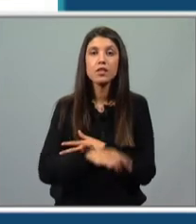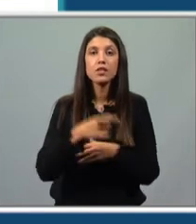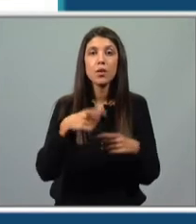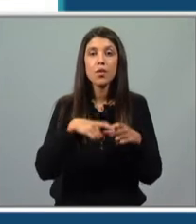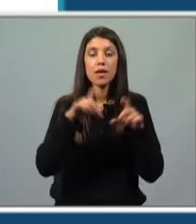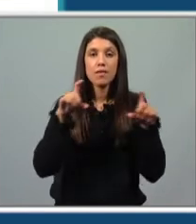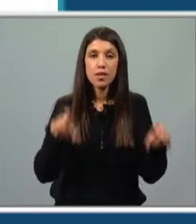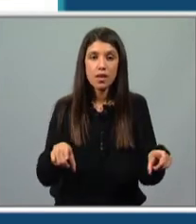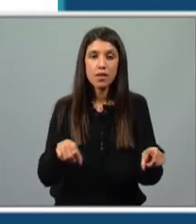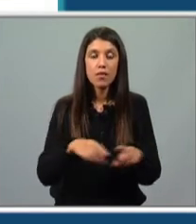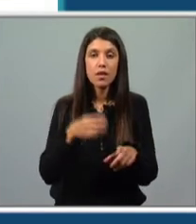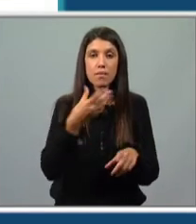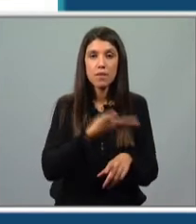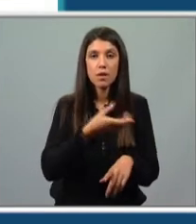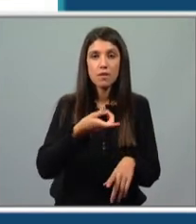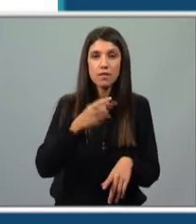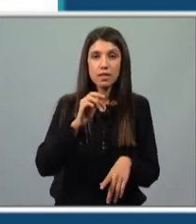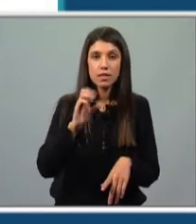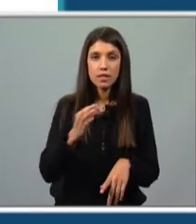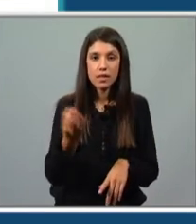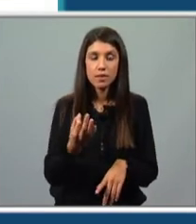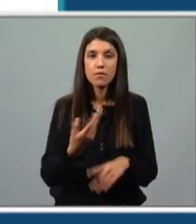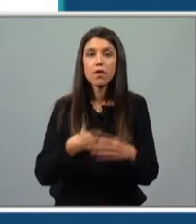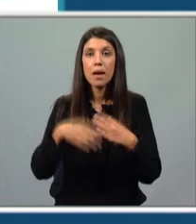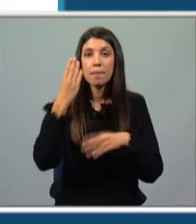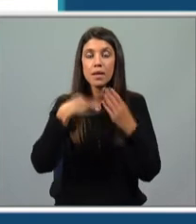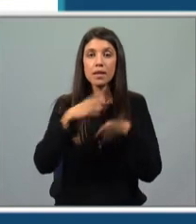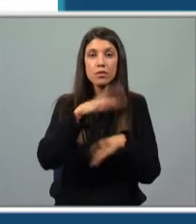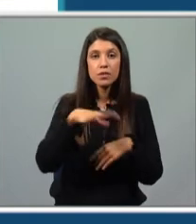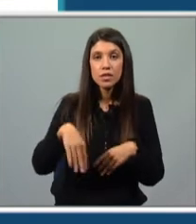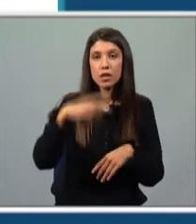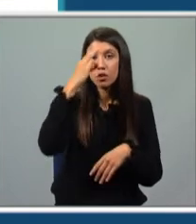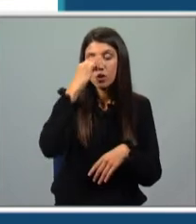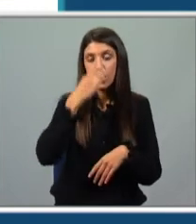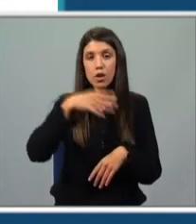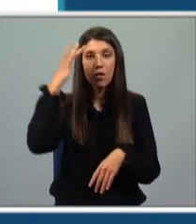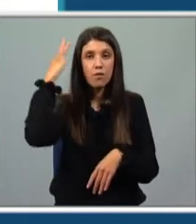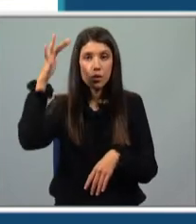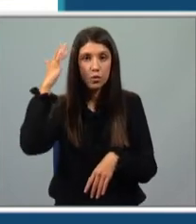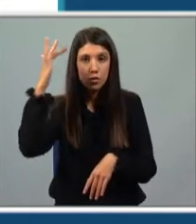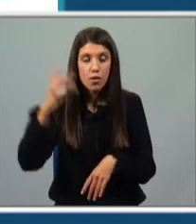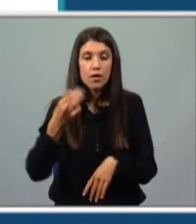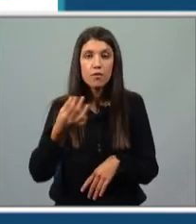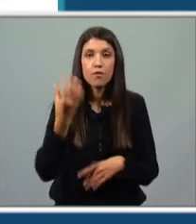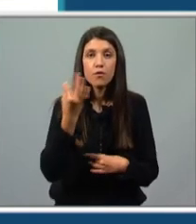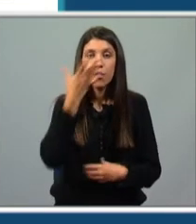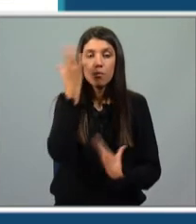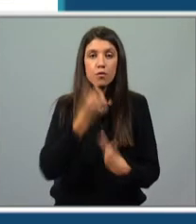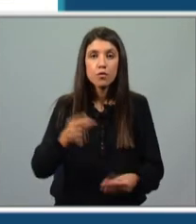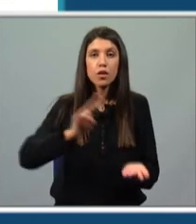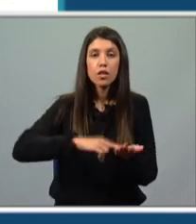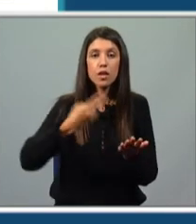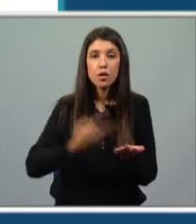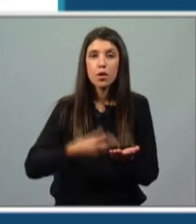Gaia em 1930. Formou-se em Ciências Histórico-Filosóficas e foi professora, tradutora